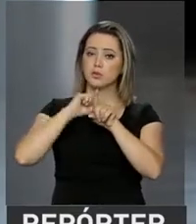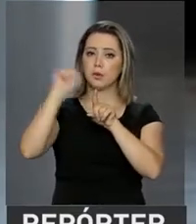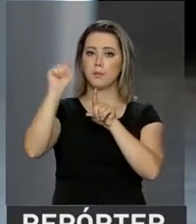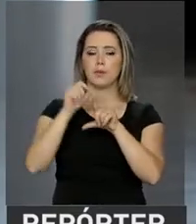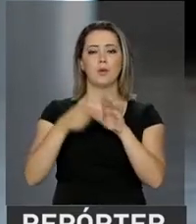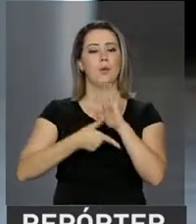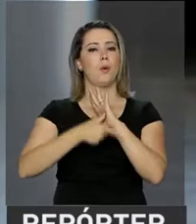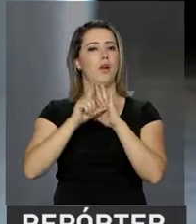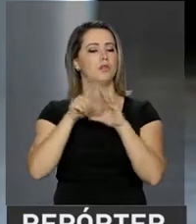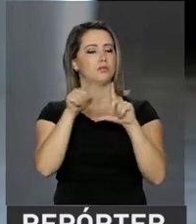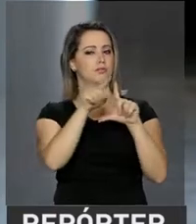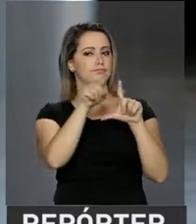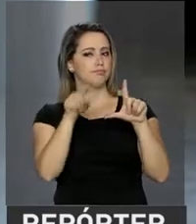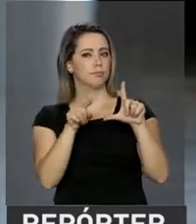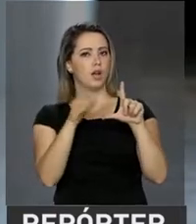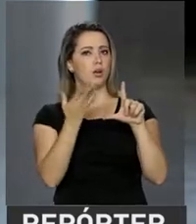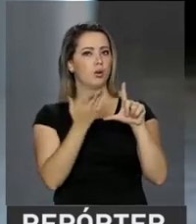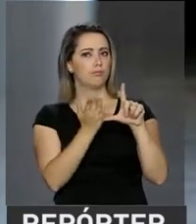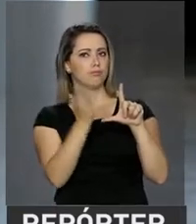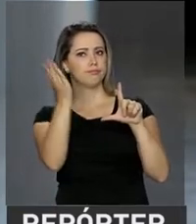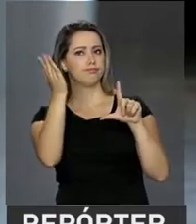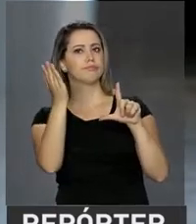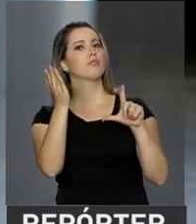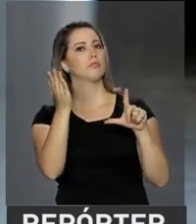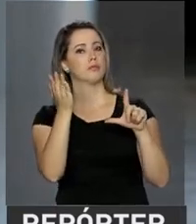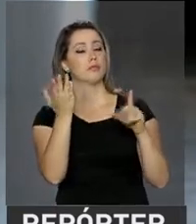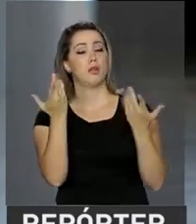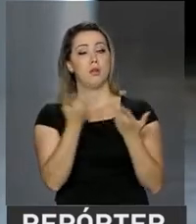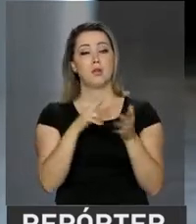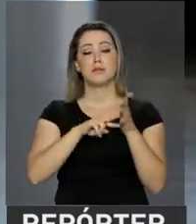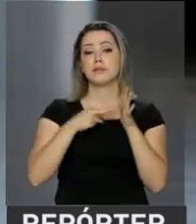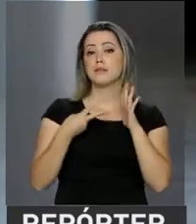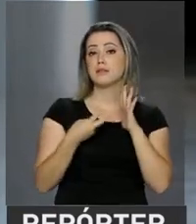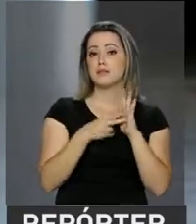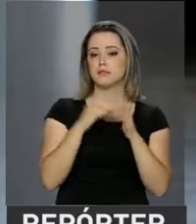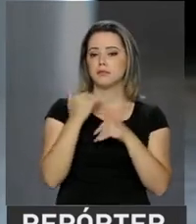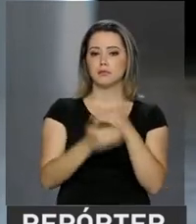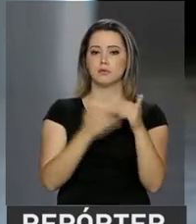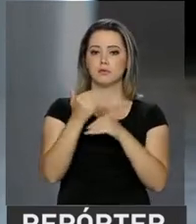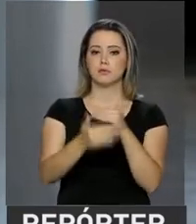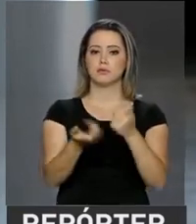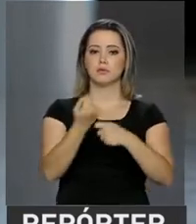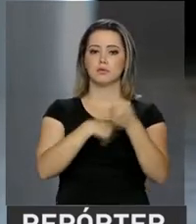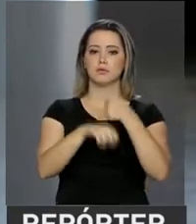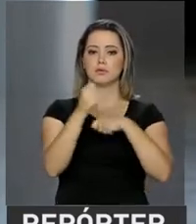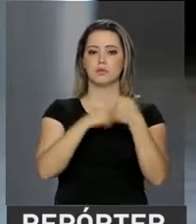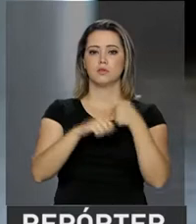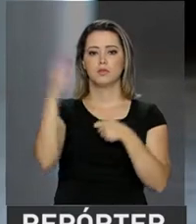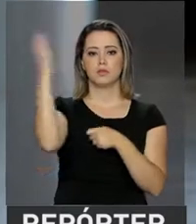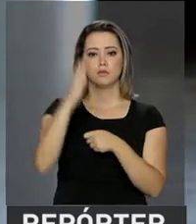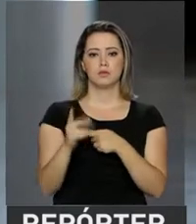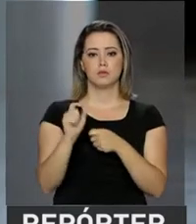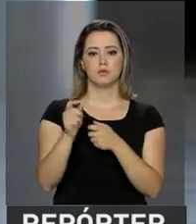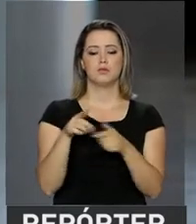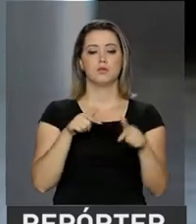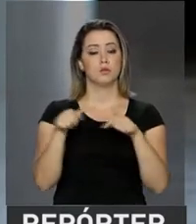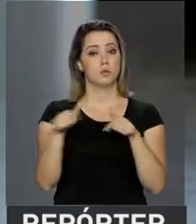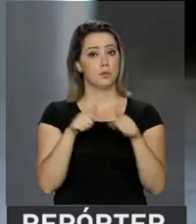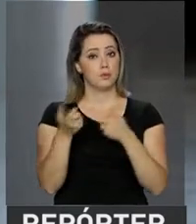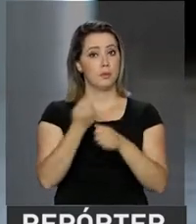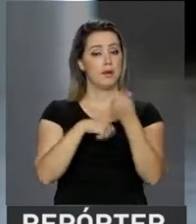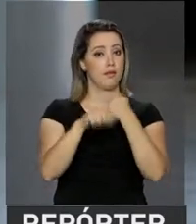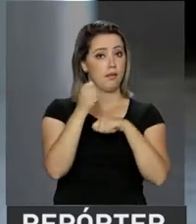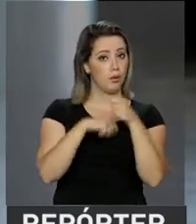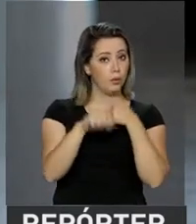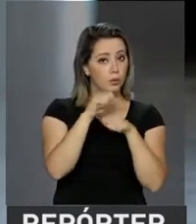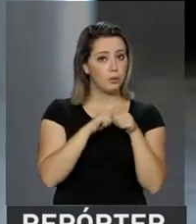queda no mês de março. Os números representam um avanço na economia brasileira, na atividade econômica brasileira,